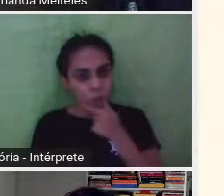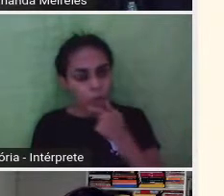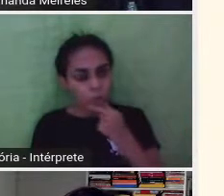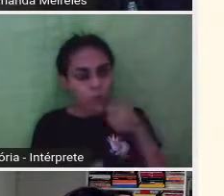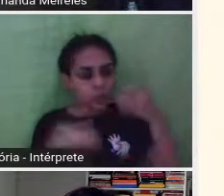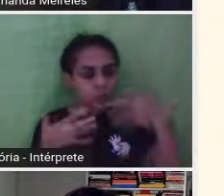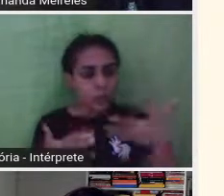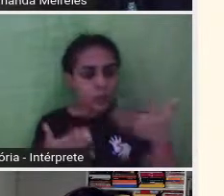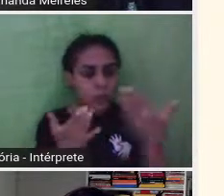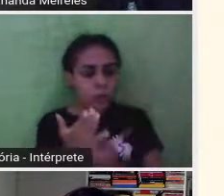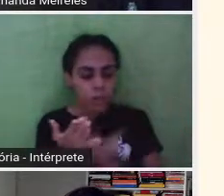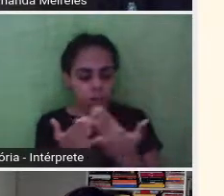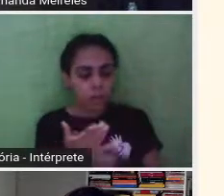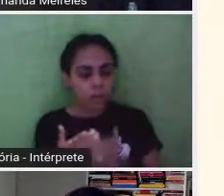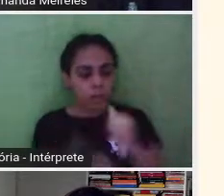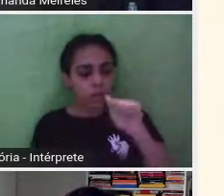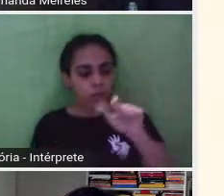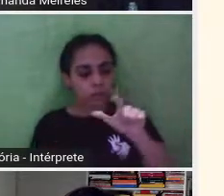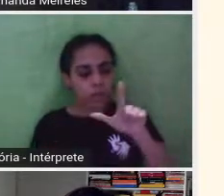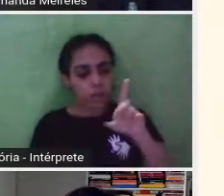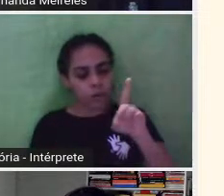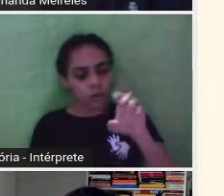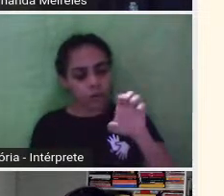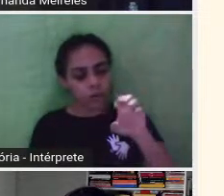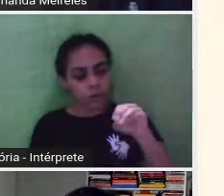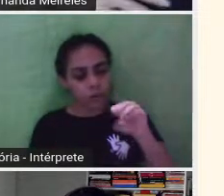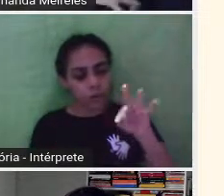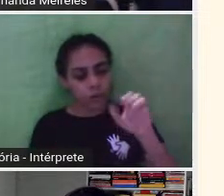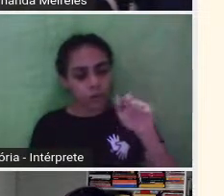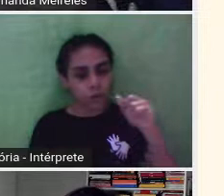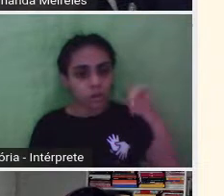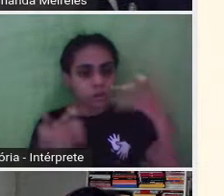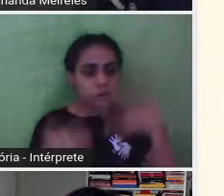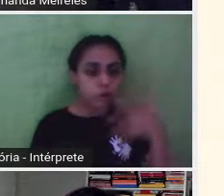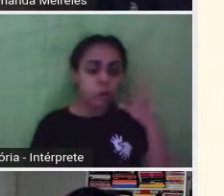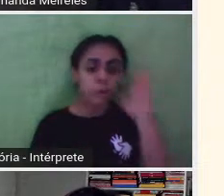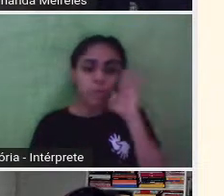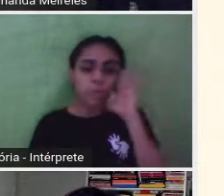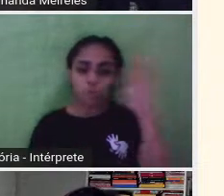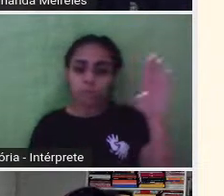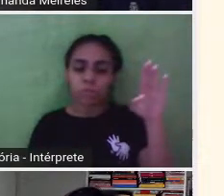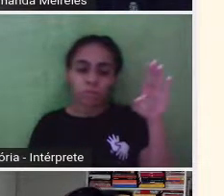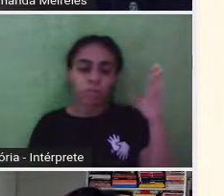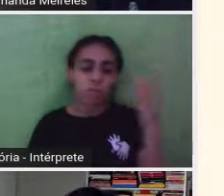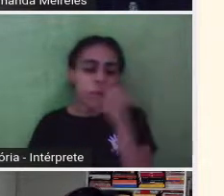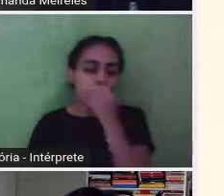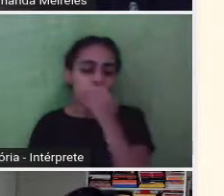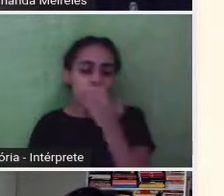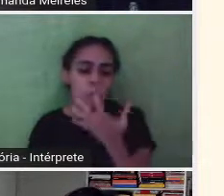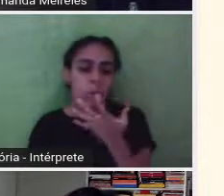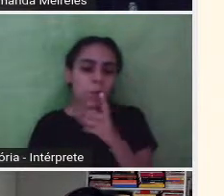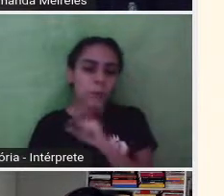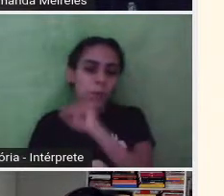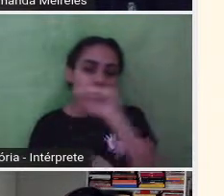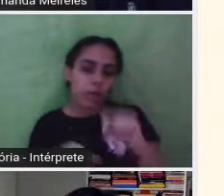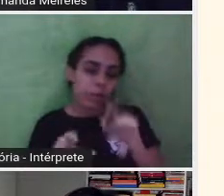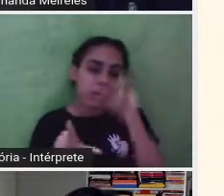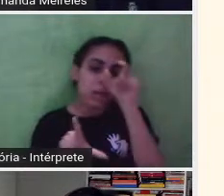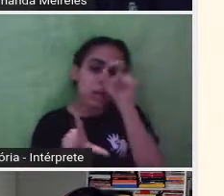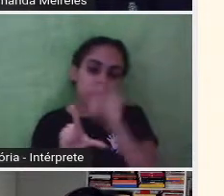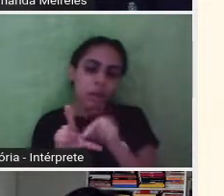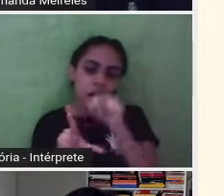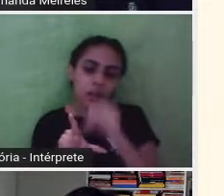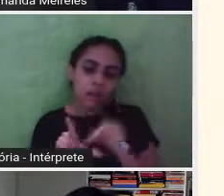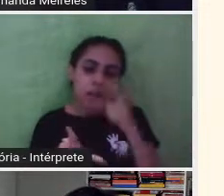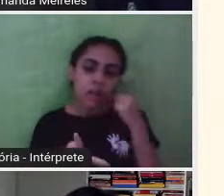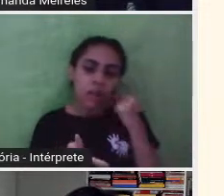e ele deu um destaque muito bacana e inesperado pra mim, pra personagem que é a